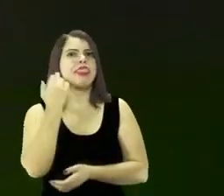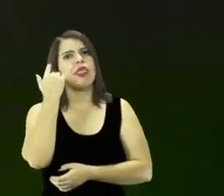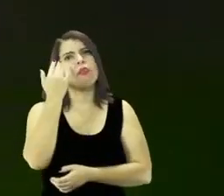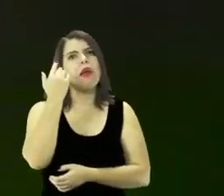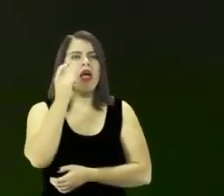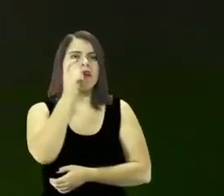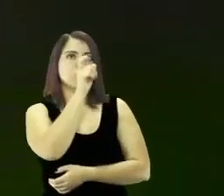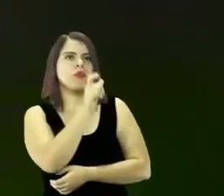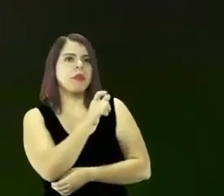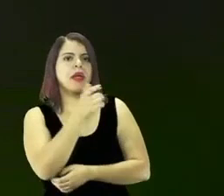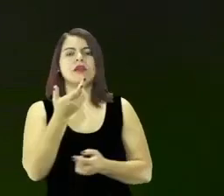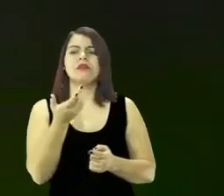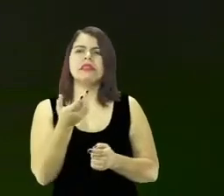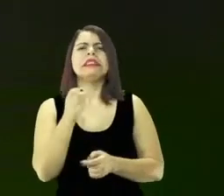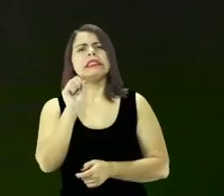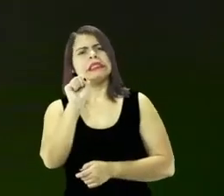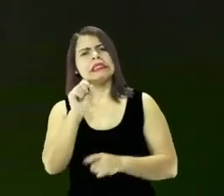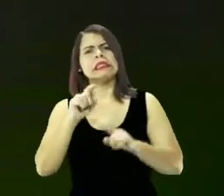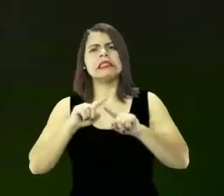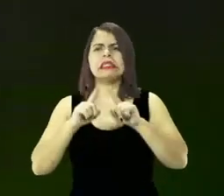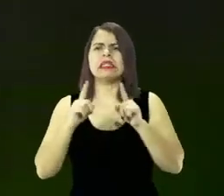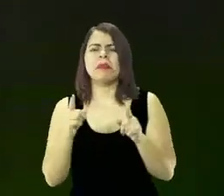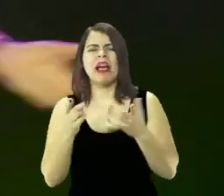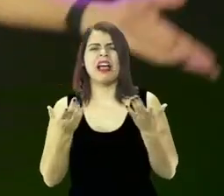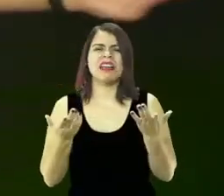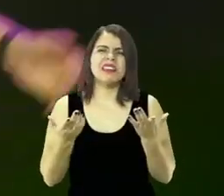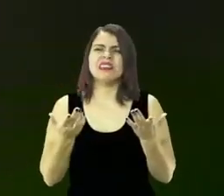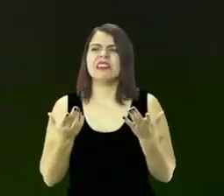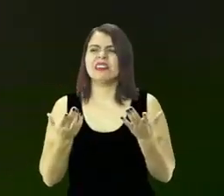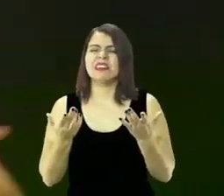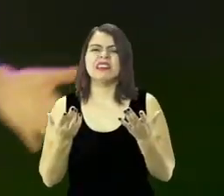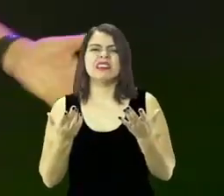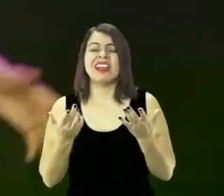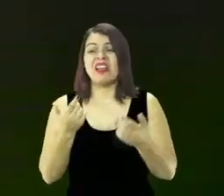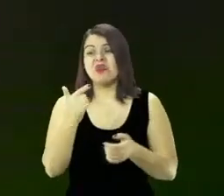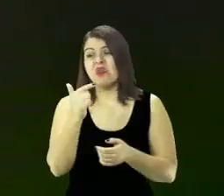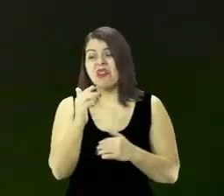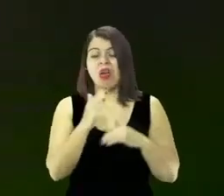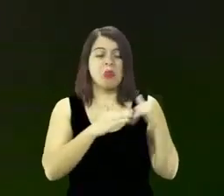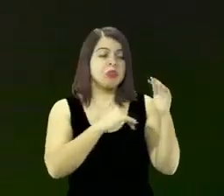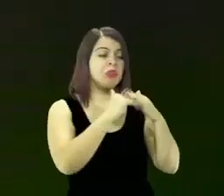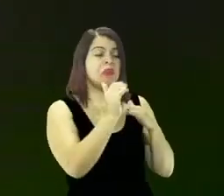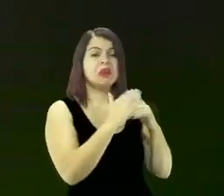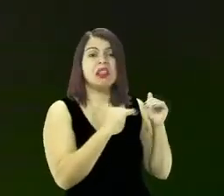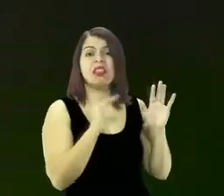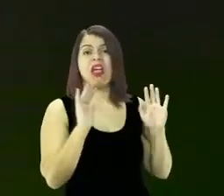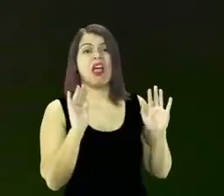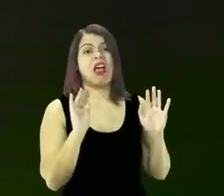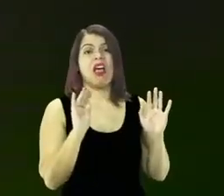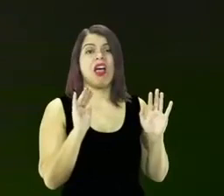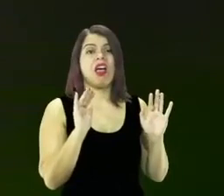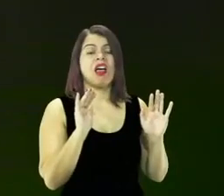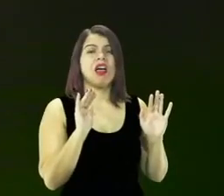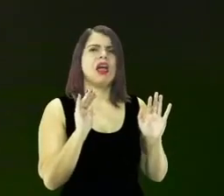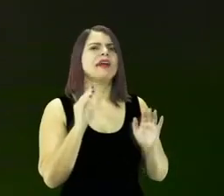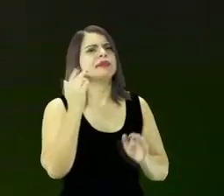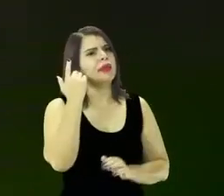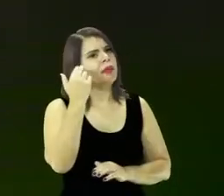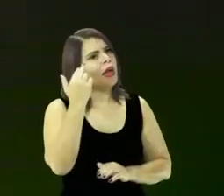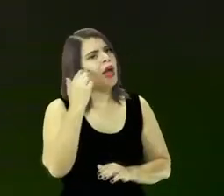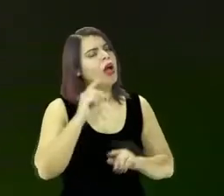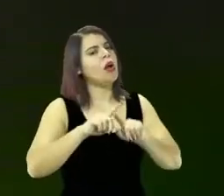erra sim quando a gente não tem habilidade uma criança vai pegar um copo quebra o copo é natural agora tem um certo nível